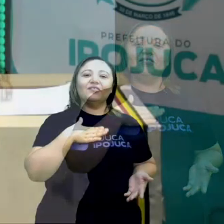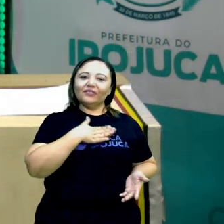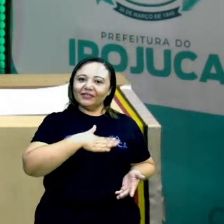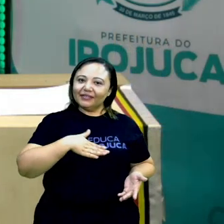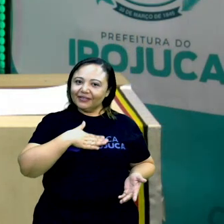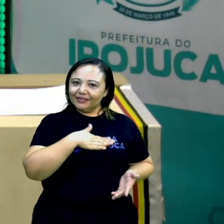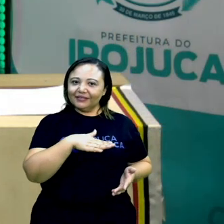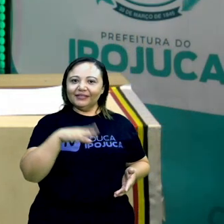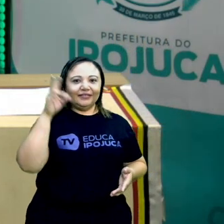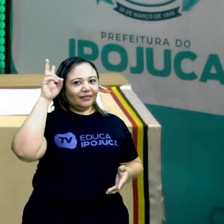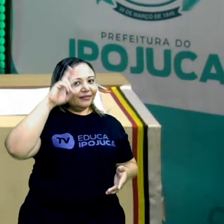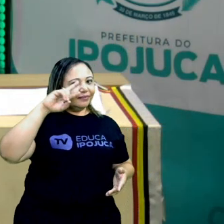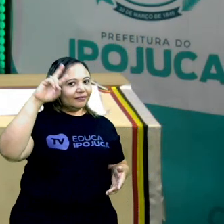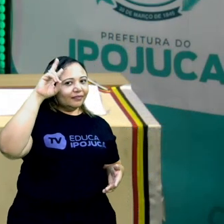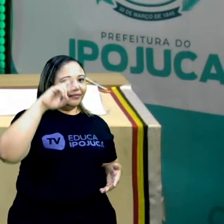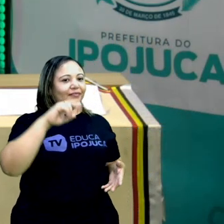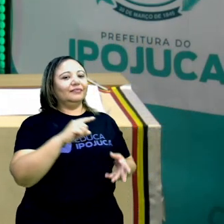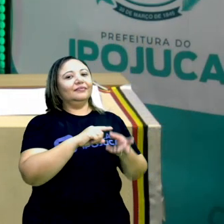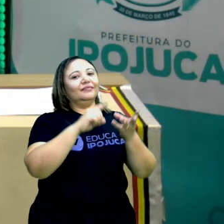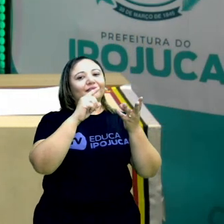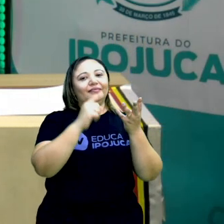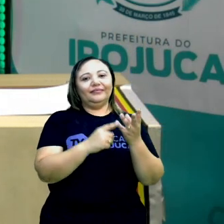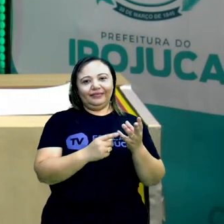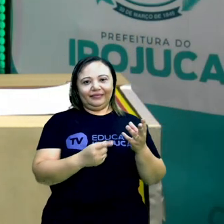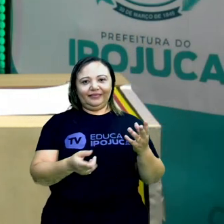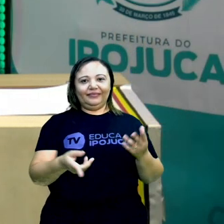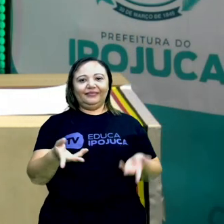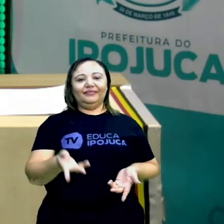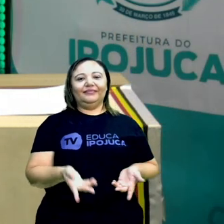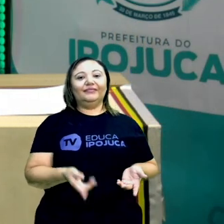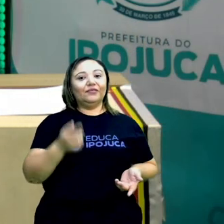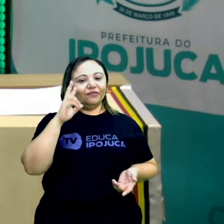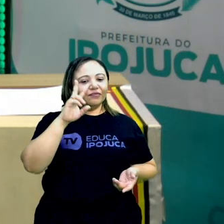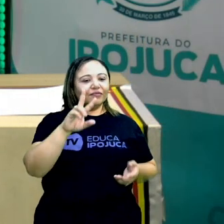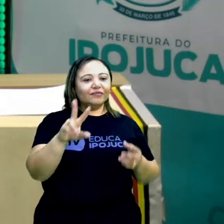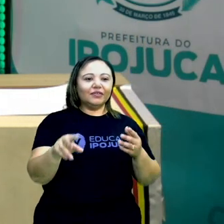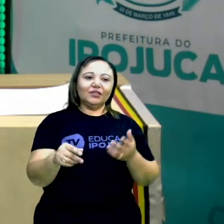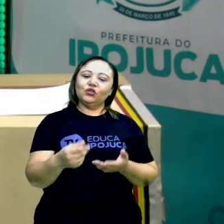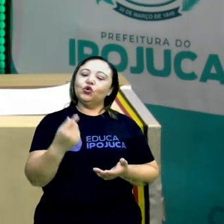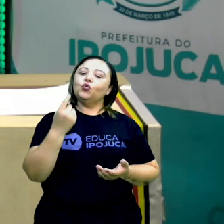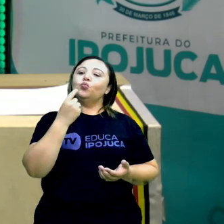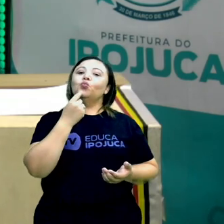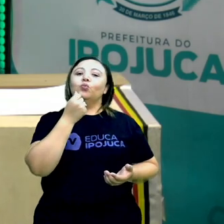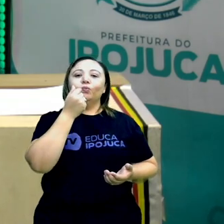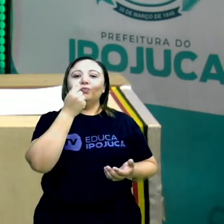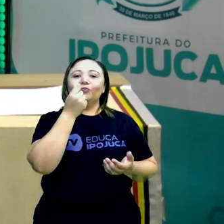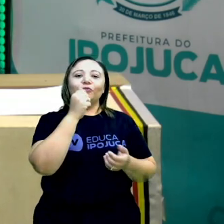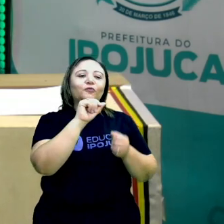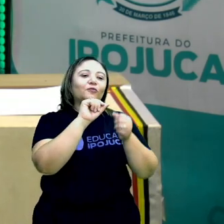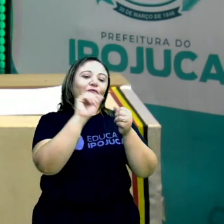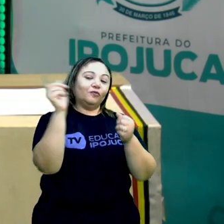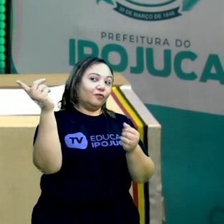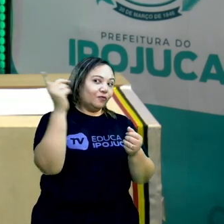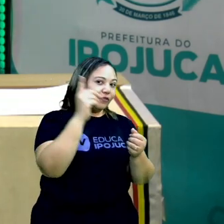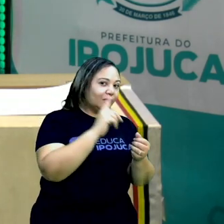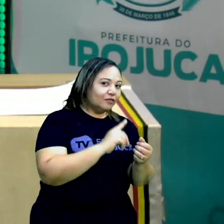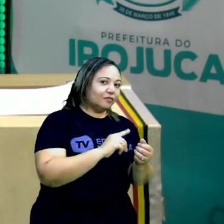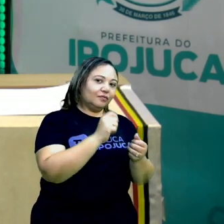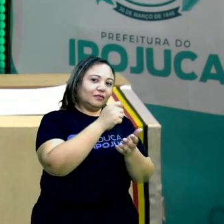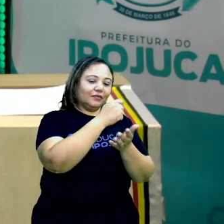gostaram da historinha das vogais? Viram que um lápis muito esperto veio lá,